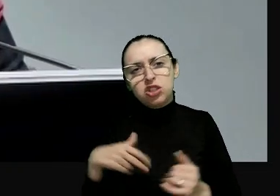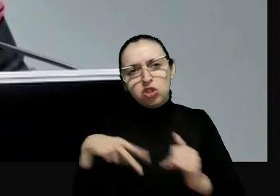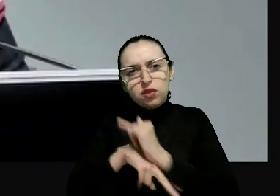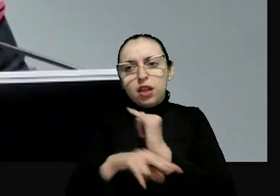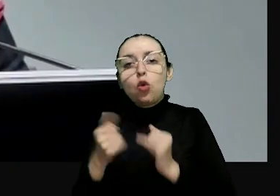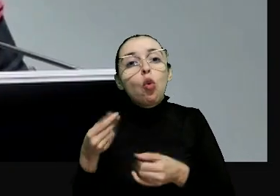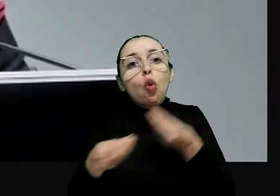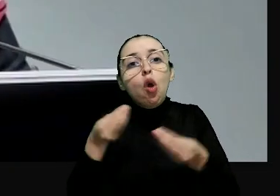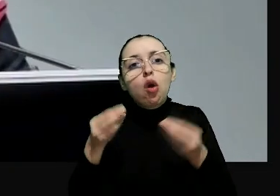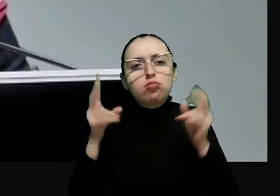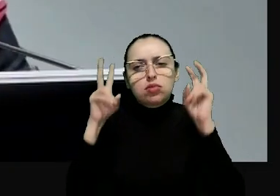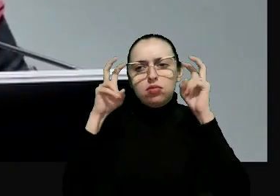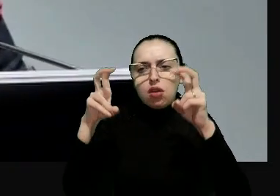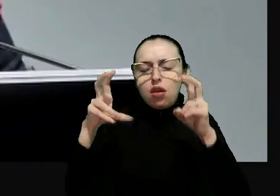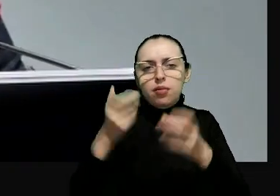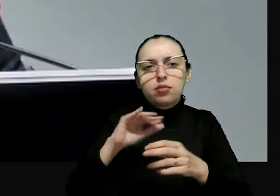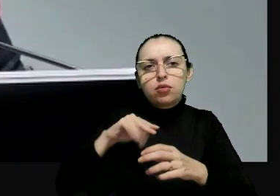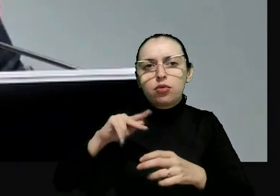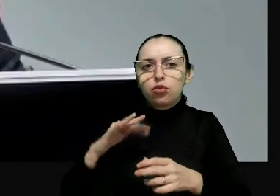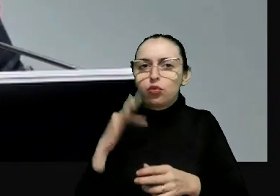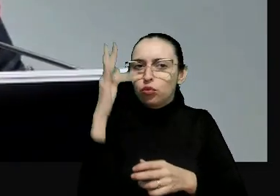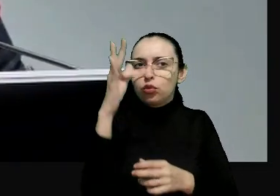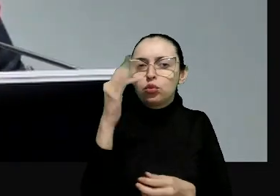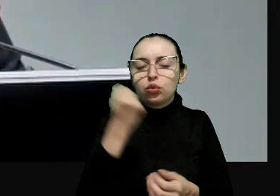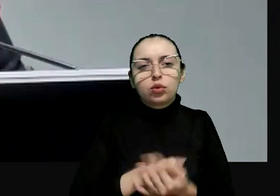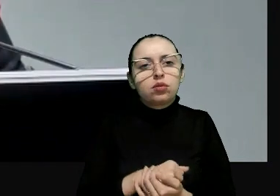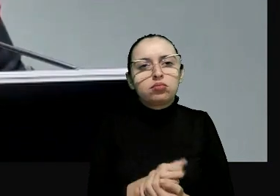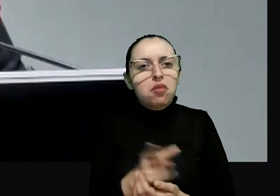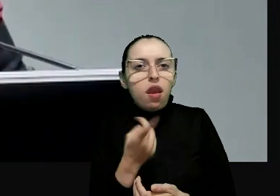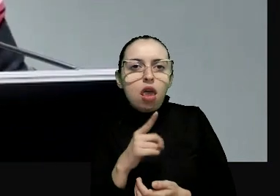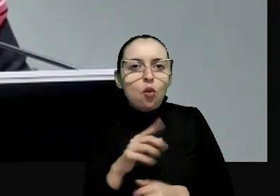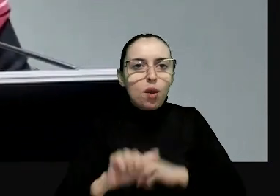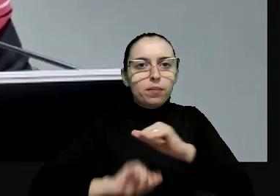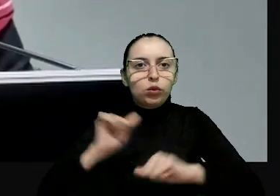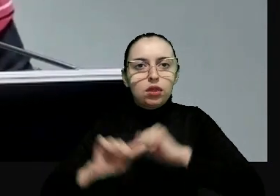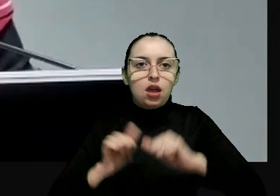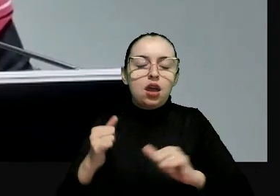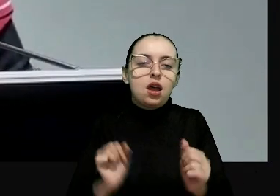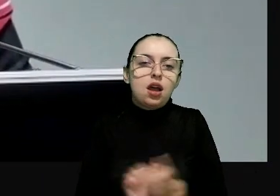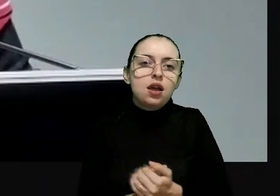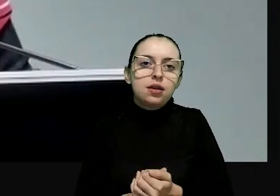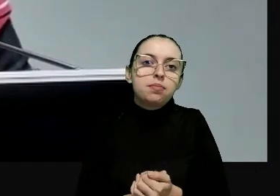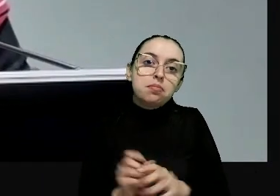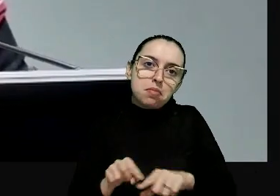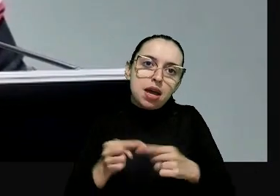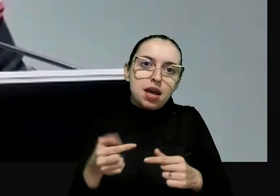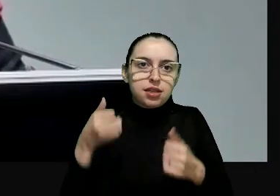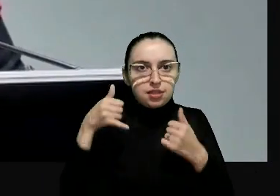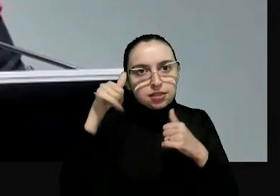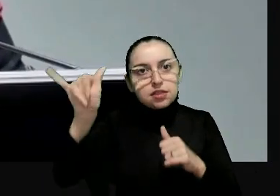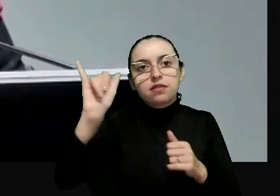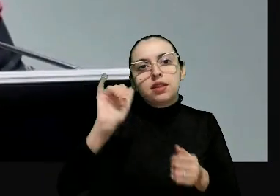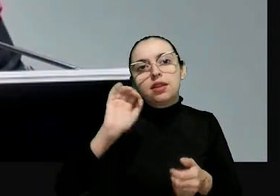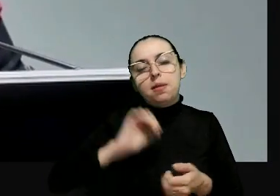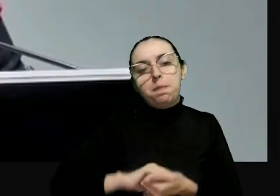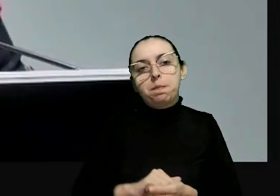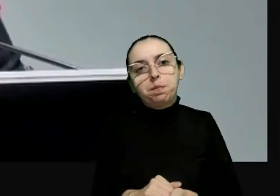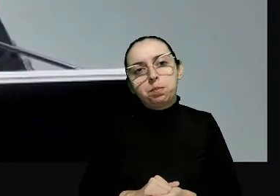Como olhar para frente? É uma justiça que olha para o futuro. Não só reparar violações, mas preveni-las.